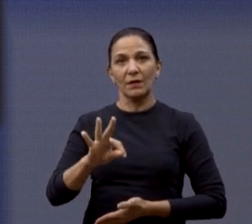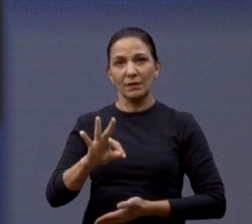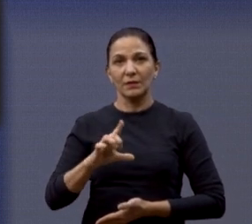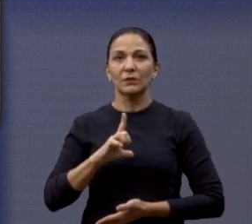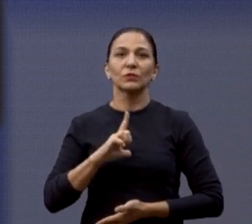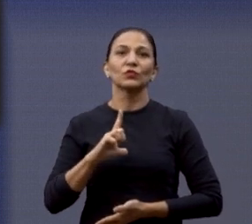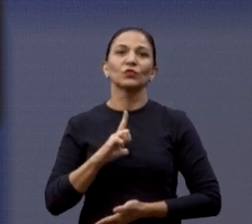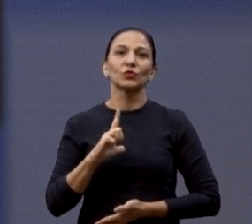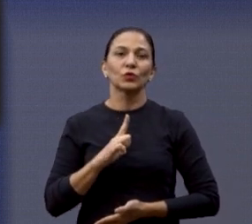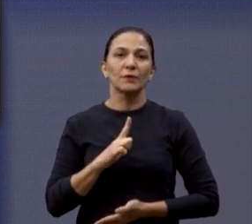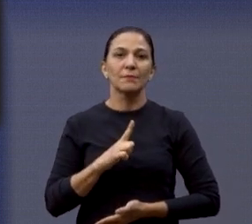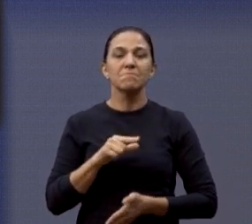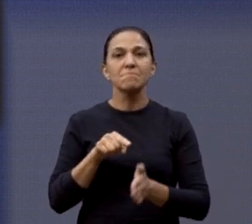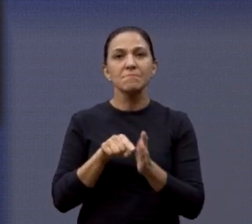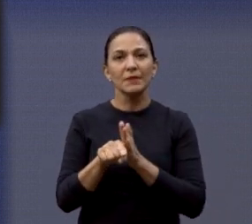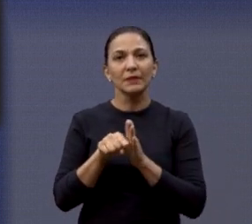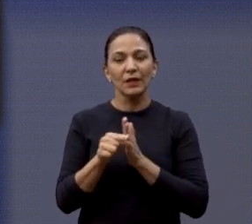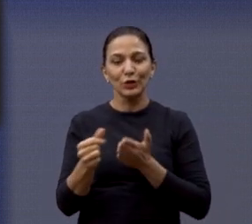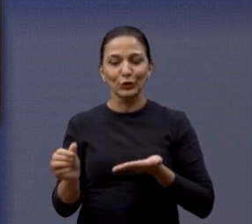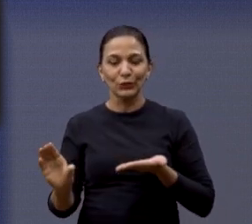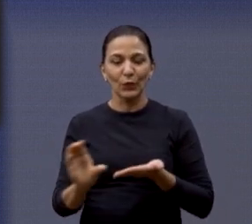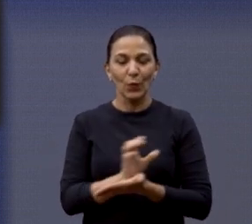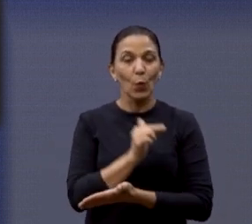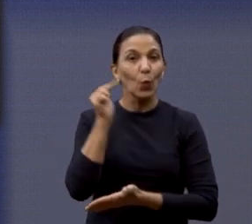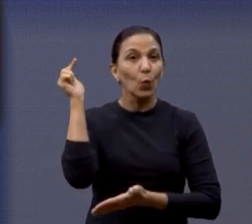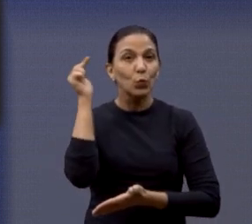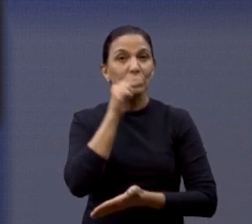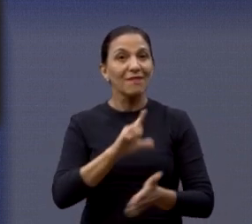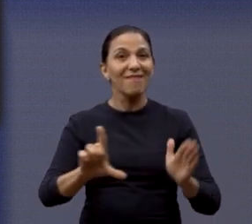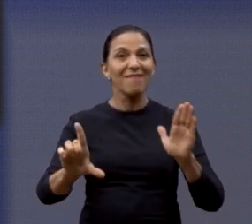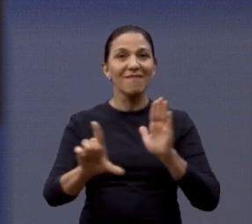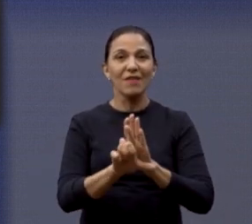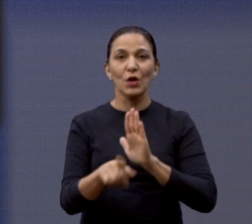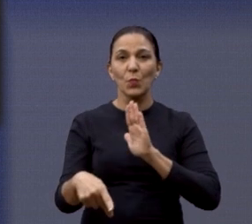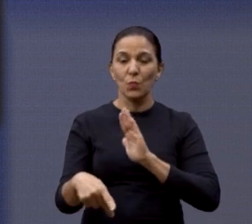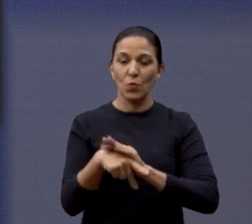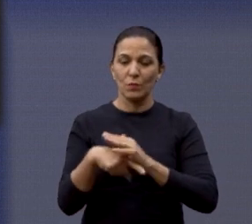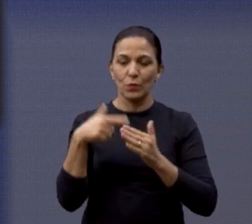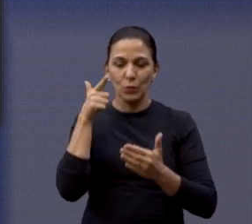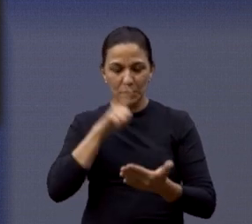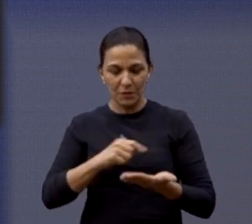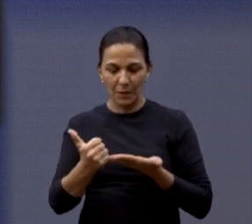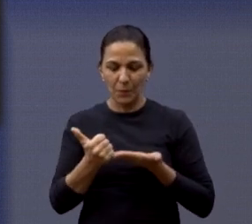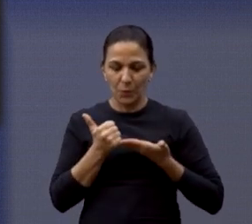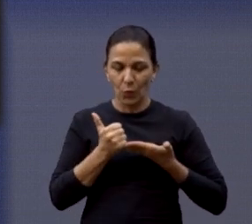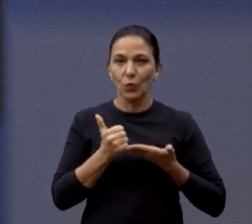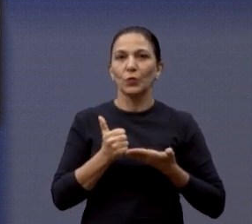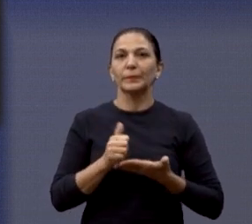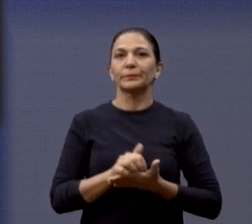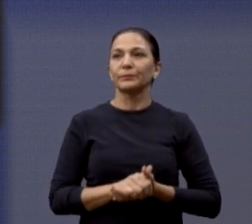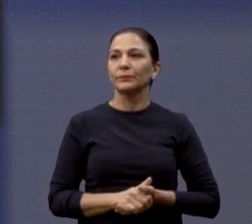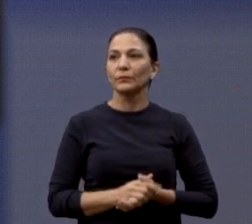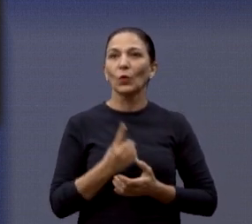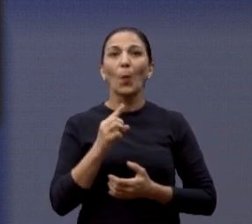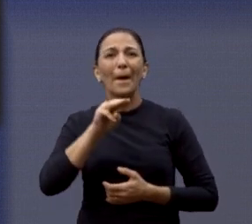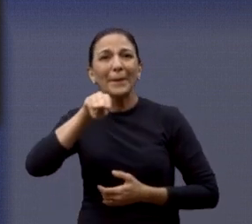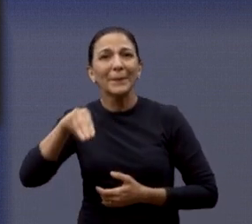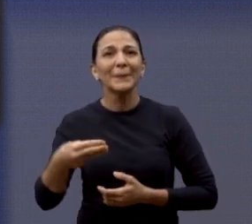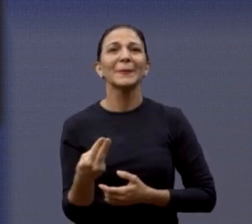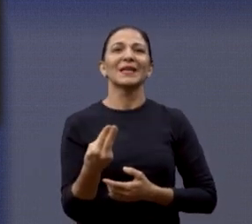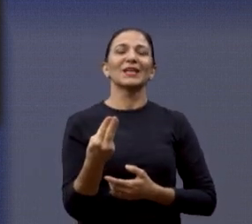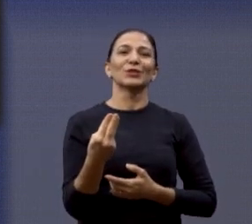esse levantamento e buscando recursos lá da Lei Rouanet. Fica mais de um milhão, então,